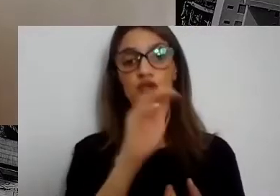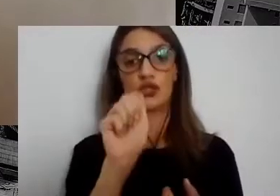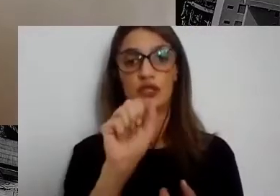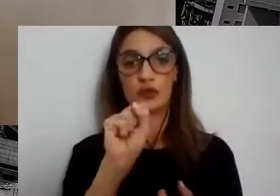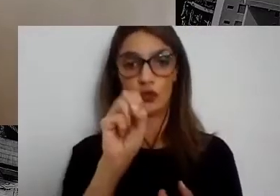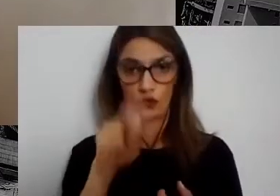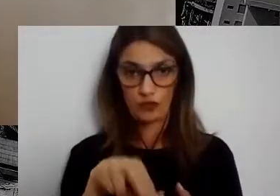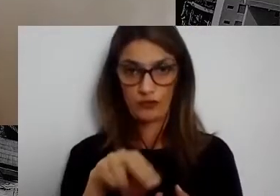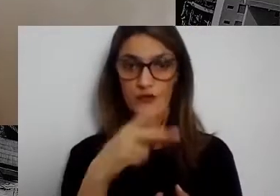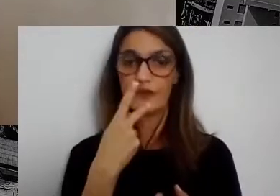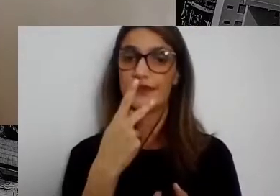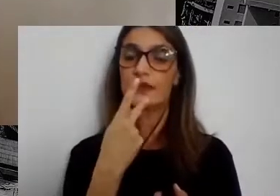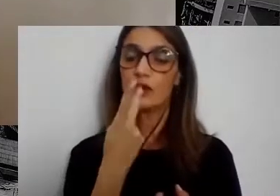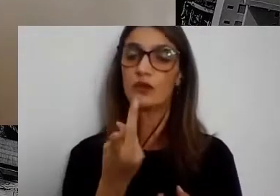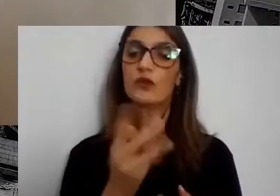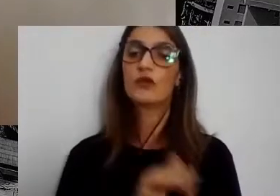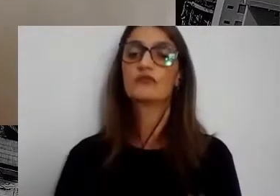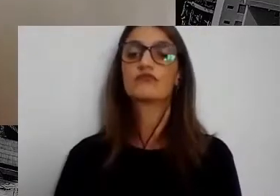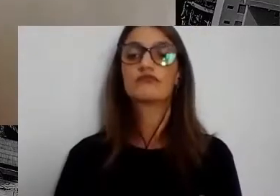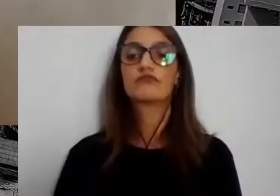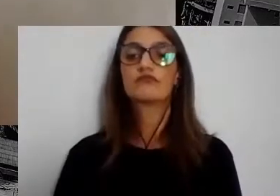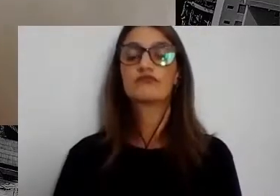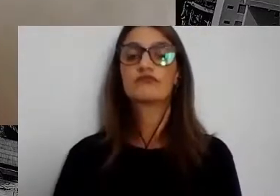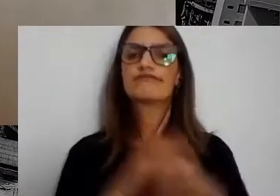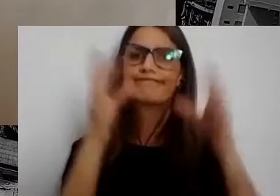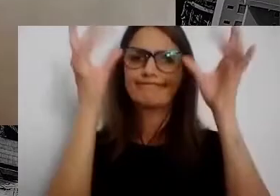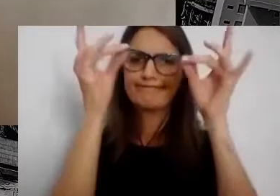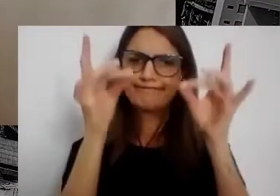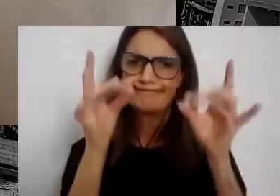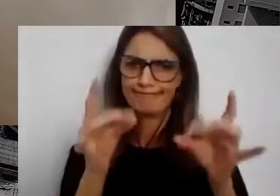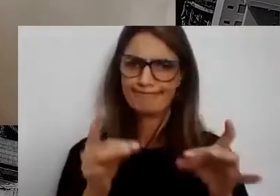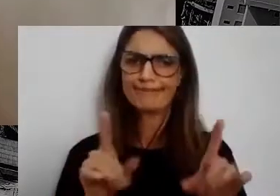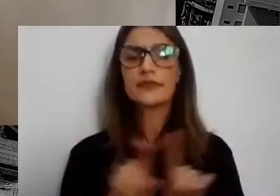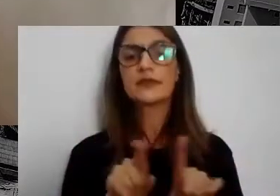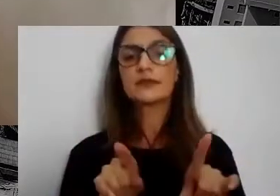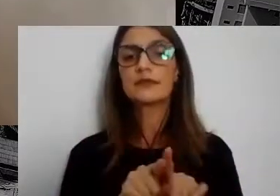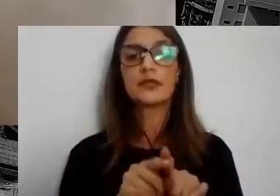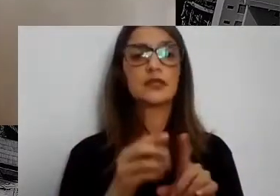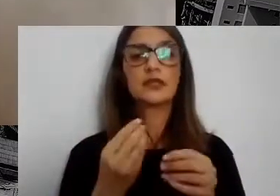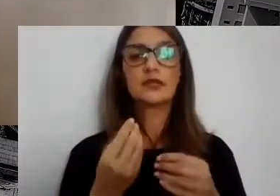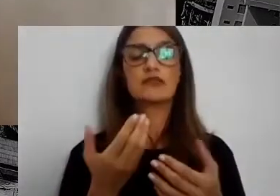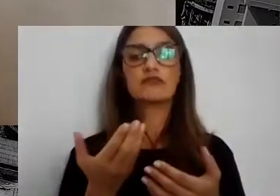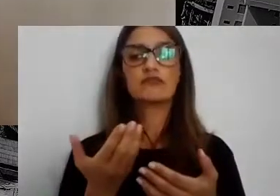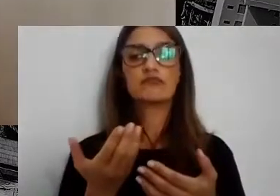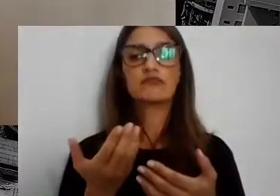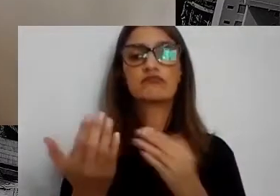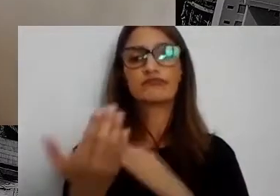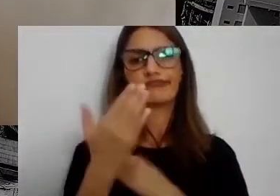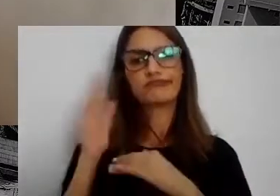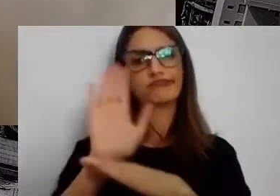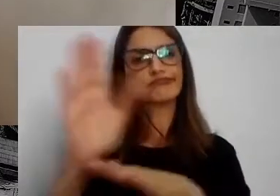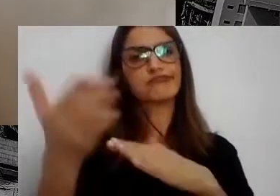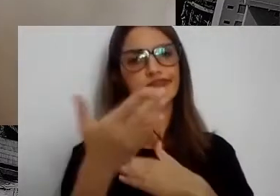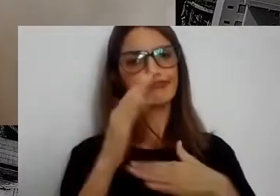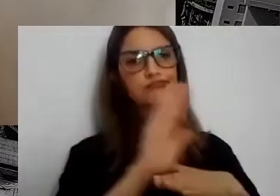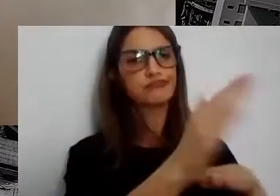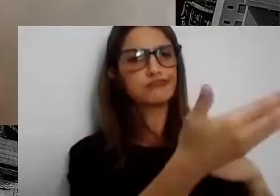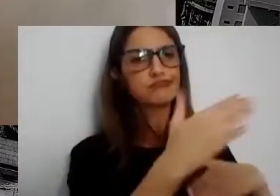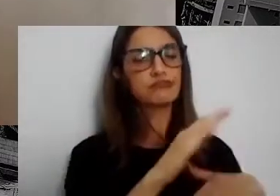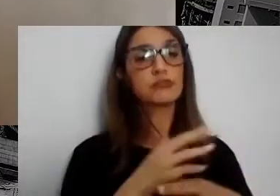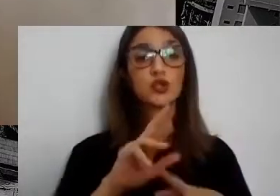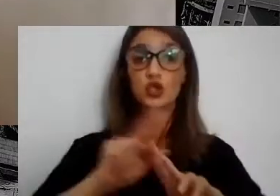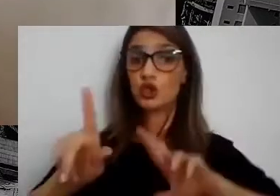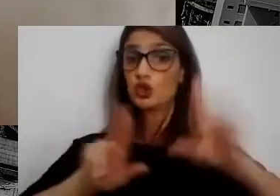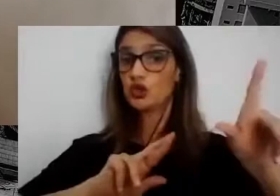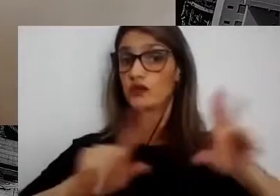Então, gente aprofundar esse ponto e também ressaltar a importância dessa colaboração multissetorial, entre diferentes setores e também